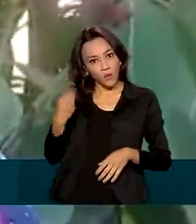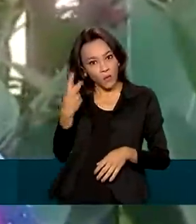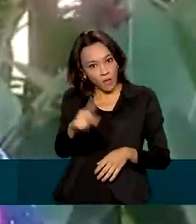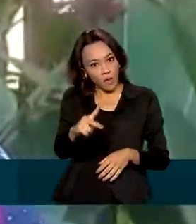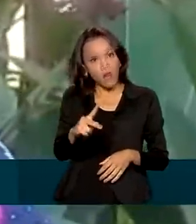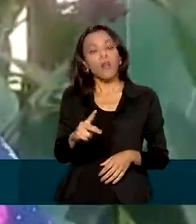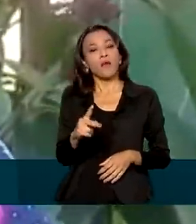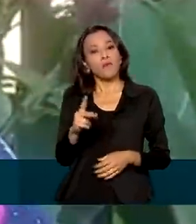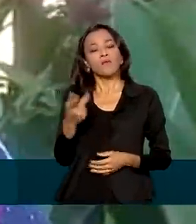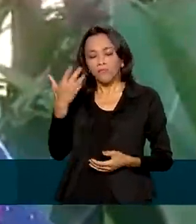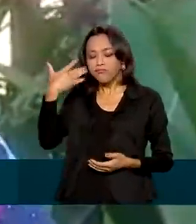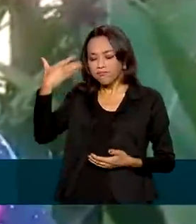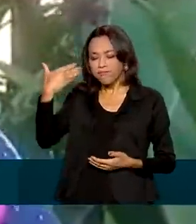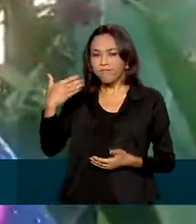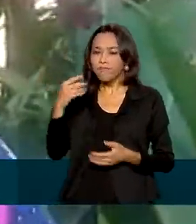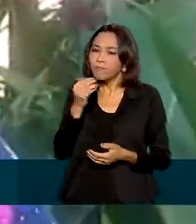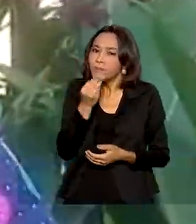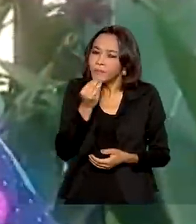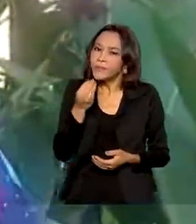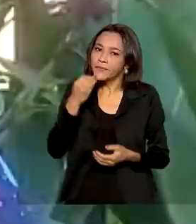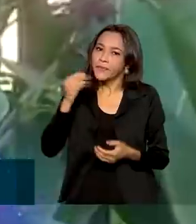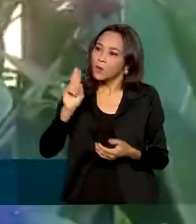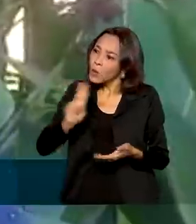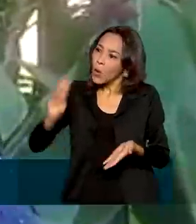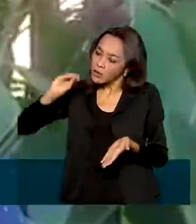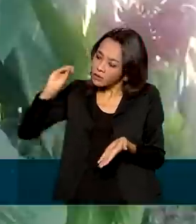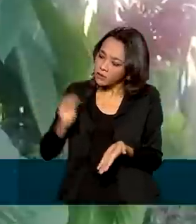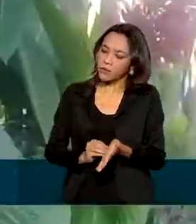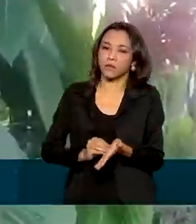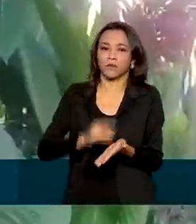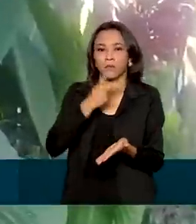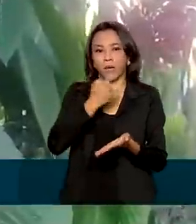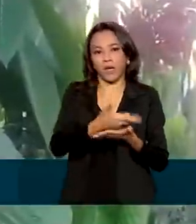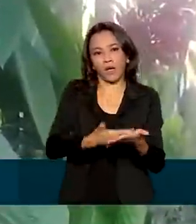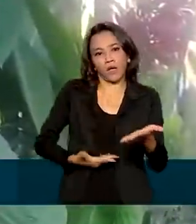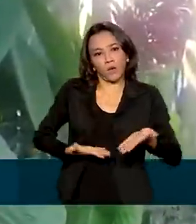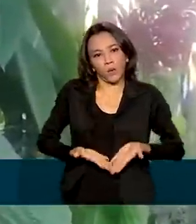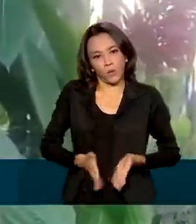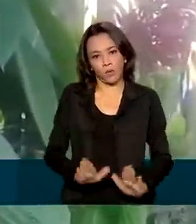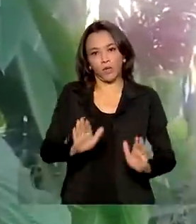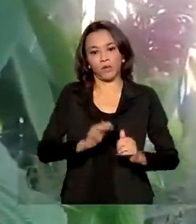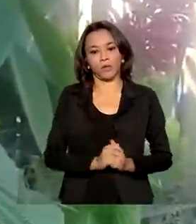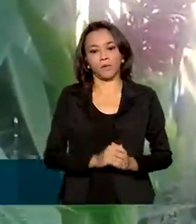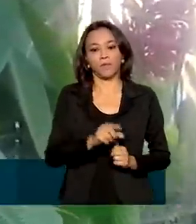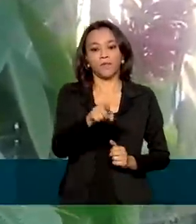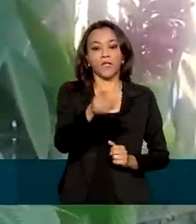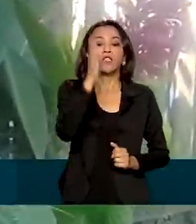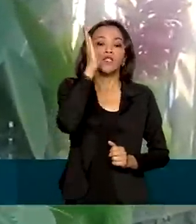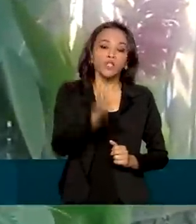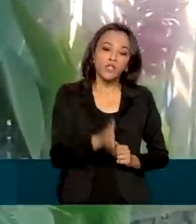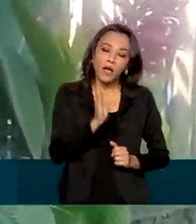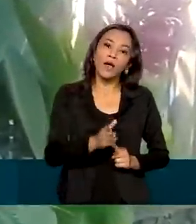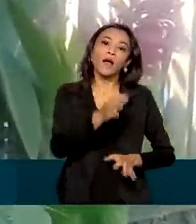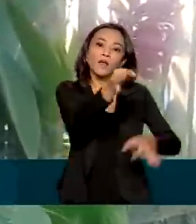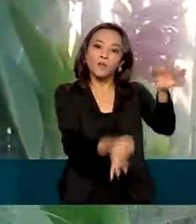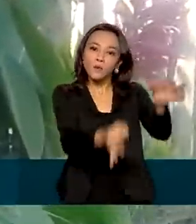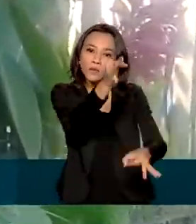fizesse o reconhecimento na certidão de nascimento. Foi expedido pela comarca de Chapuri,